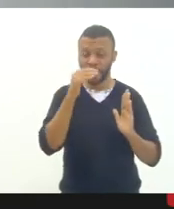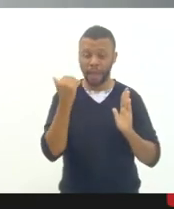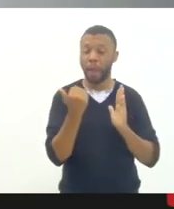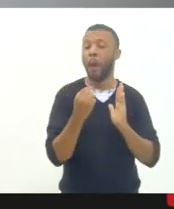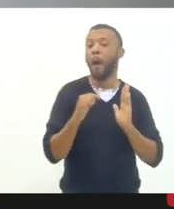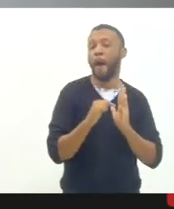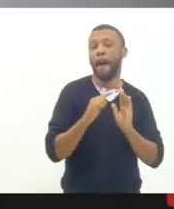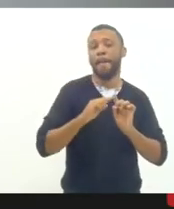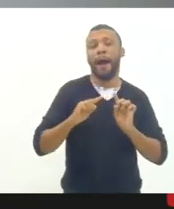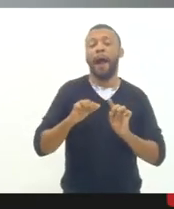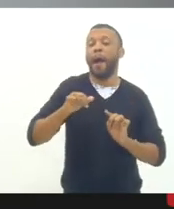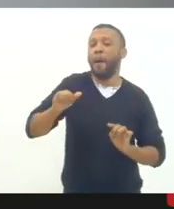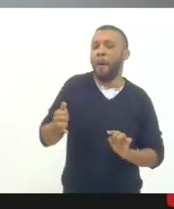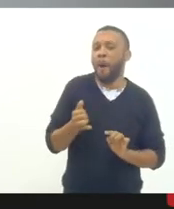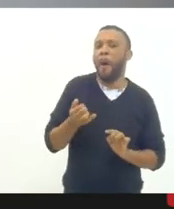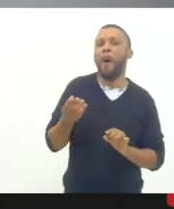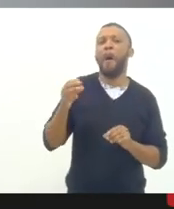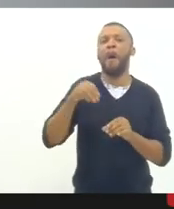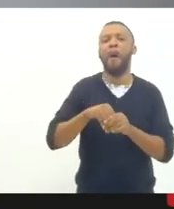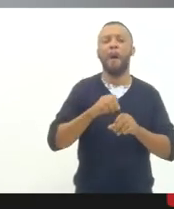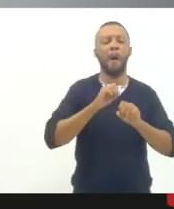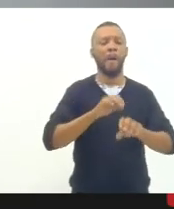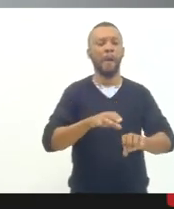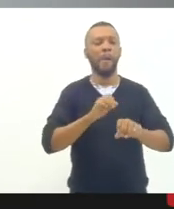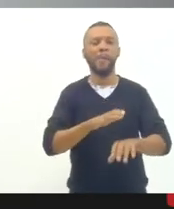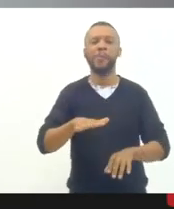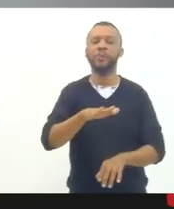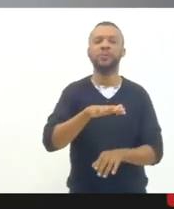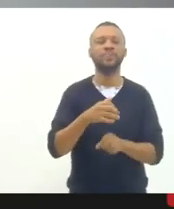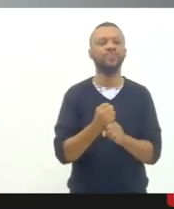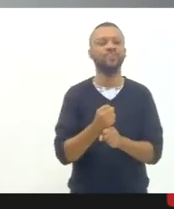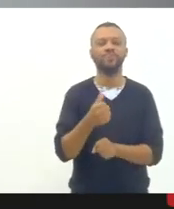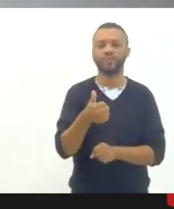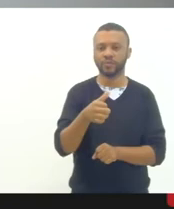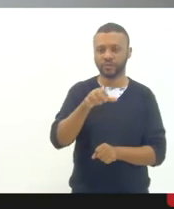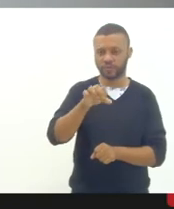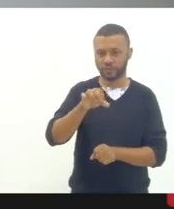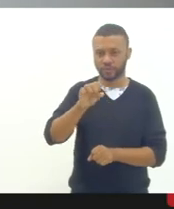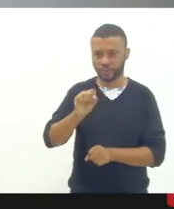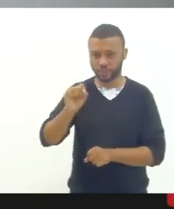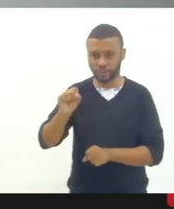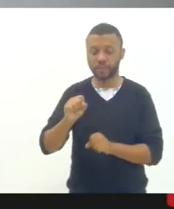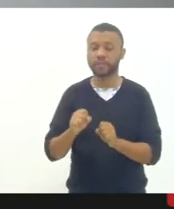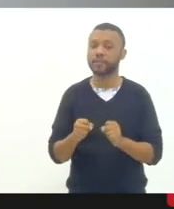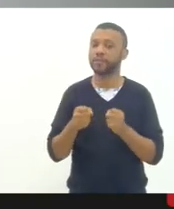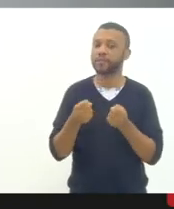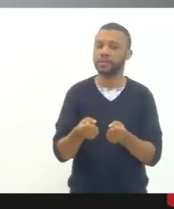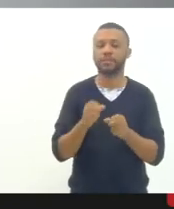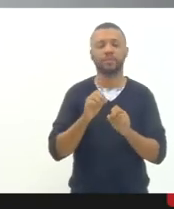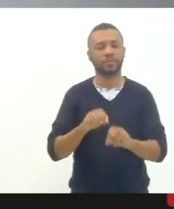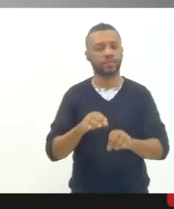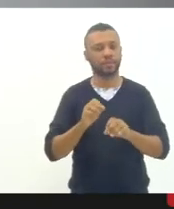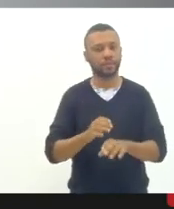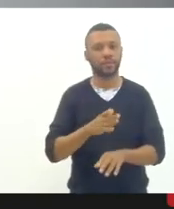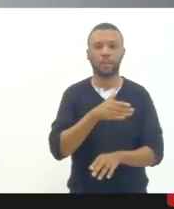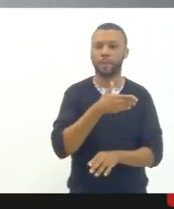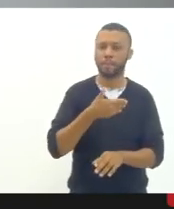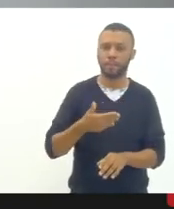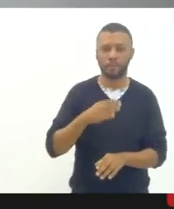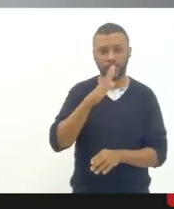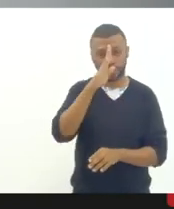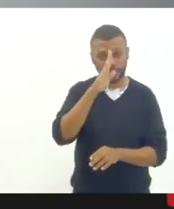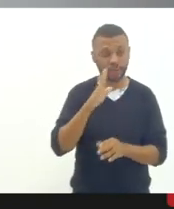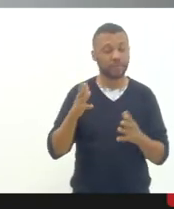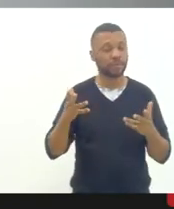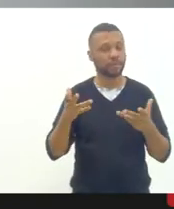educação até porque a gente tem desde 88 a garantia da educação pública de qualidade para todas